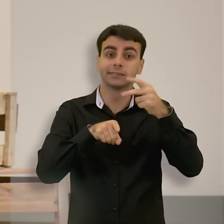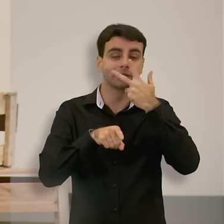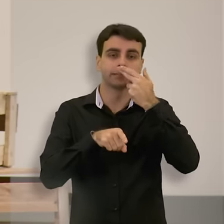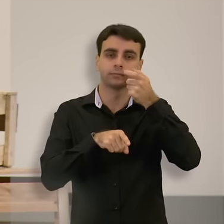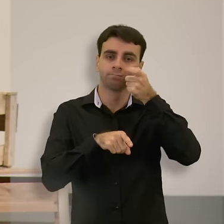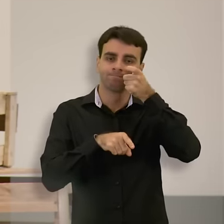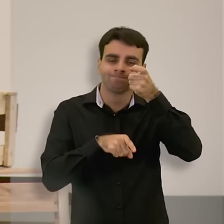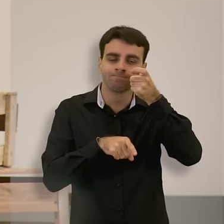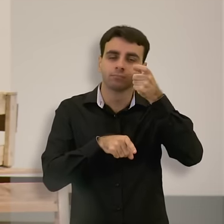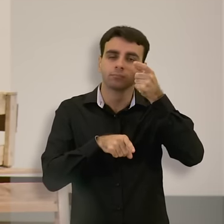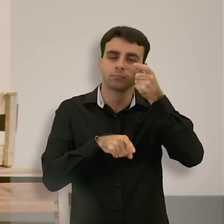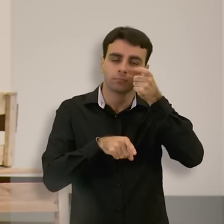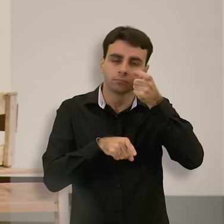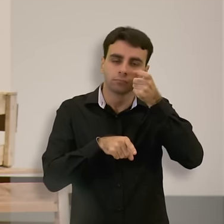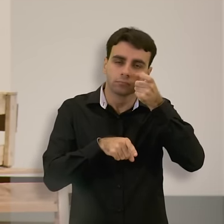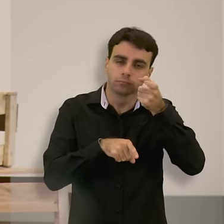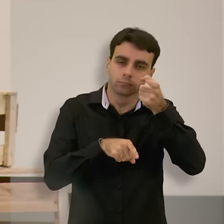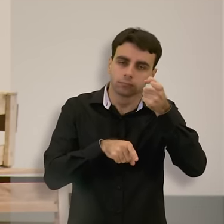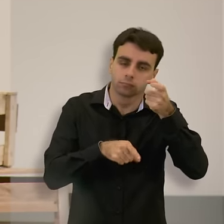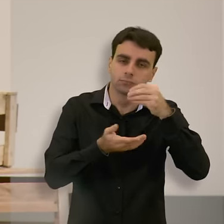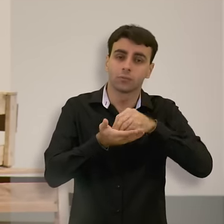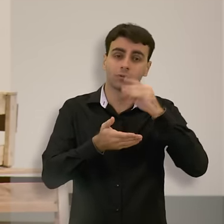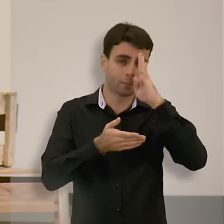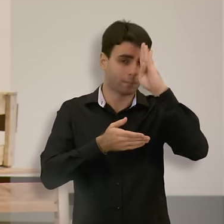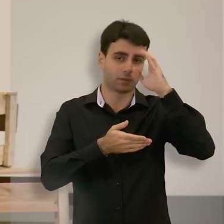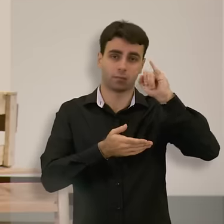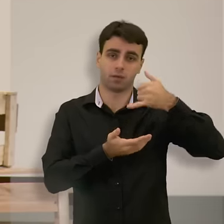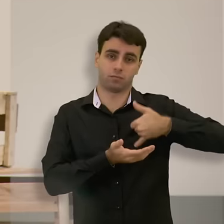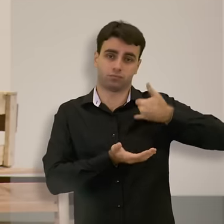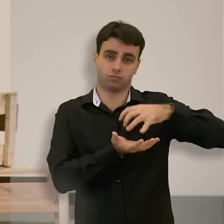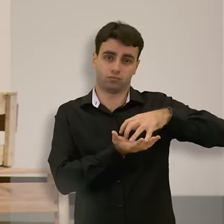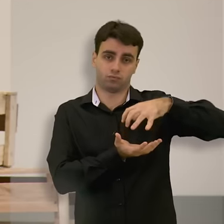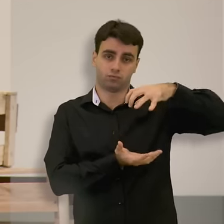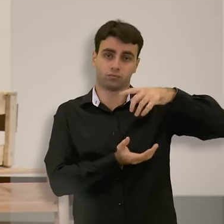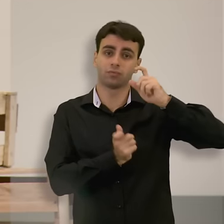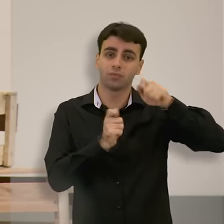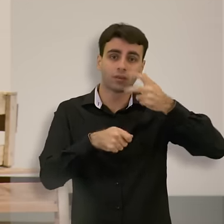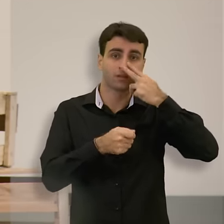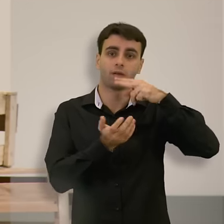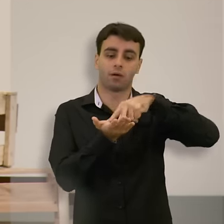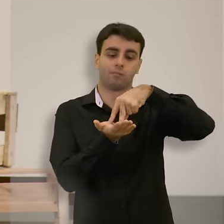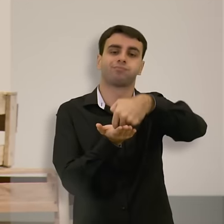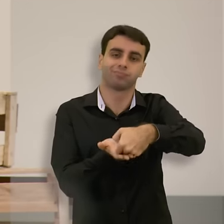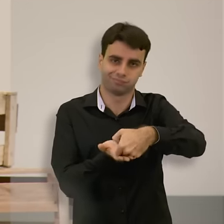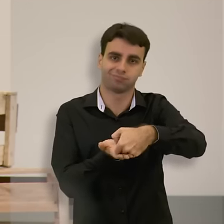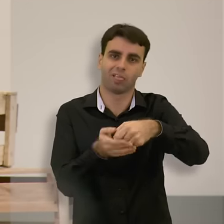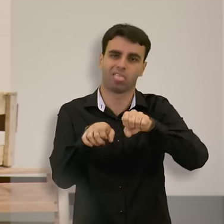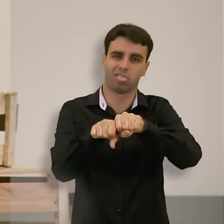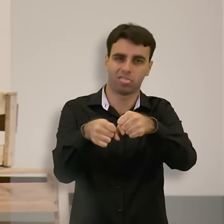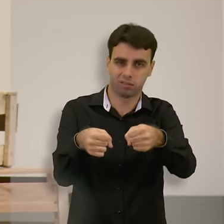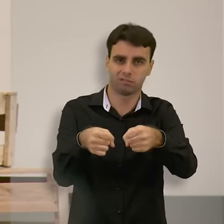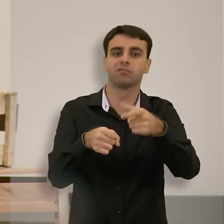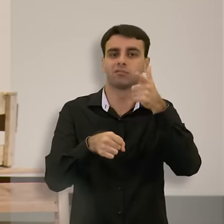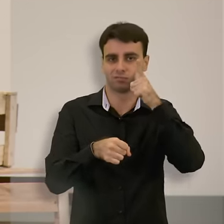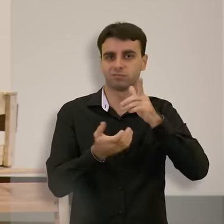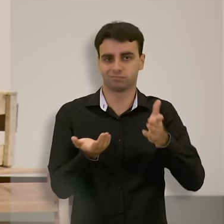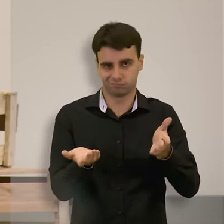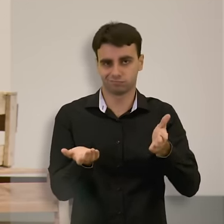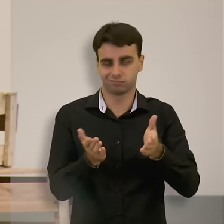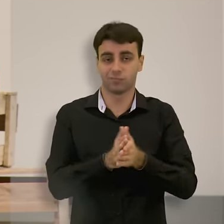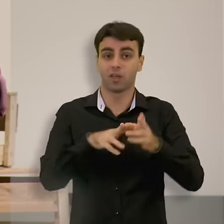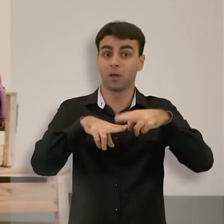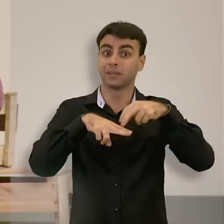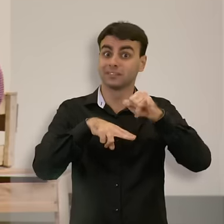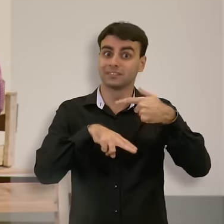atenção das pessoas, fazem com que, principalmente idosos que tomam esses remédios, caiam e tenham mais fraturas. Ou seja,